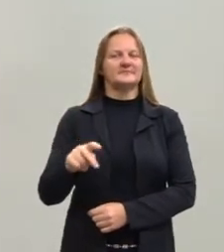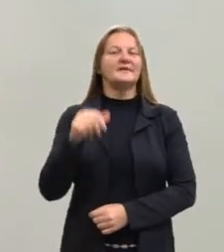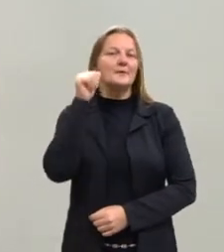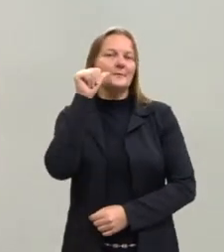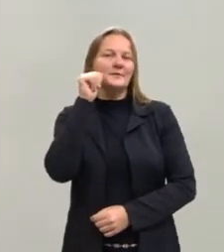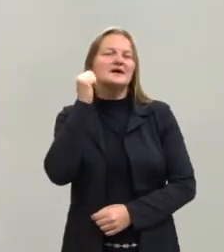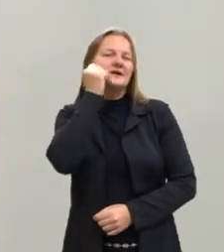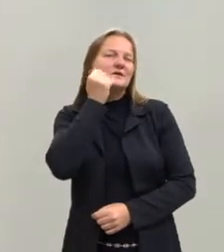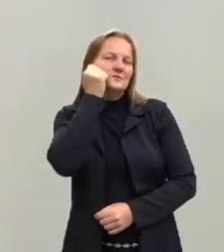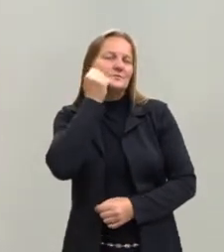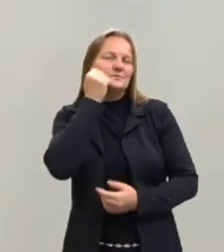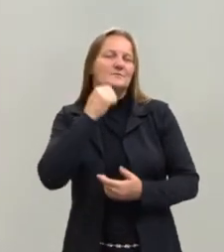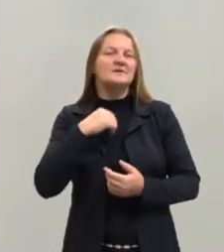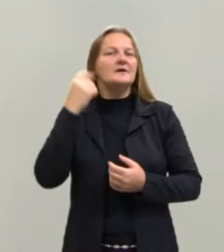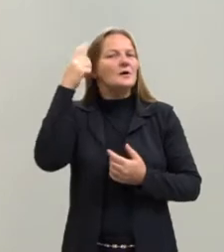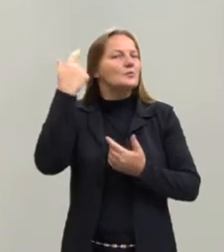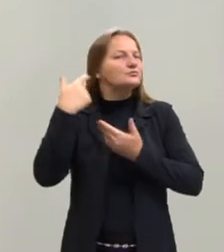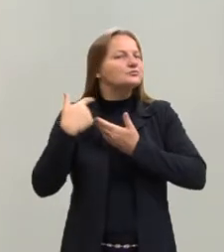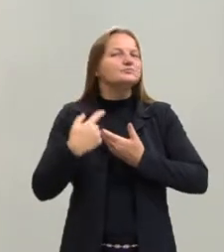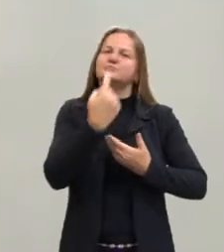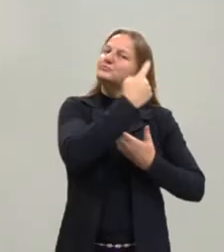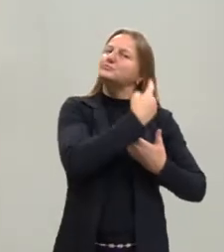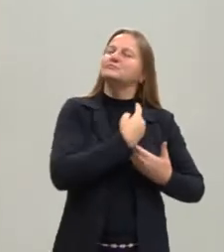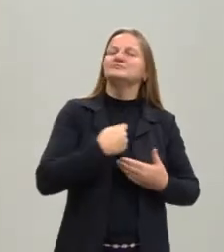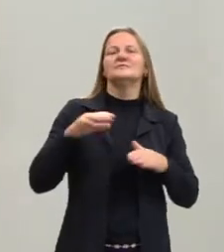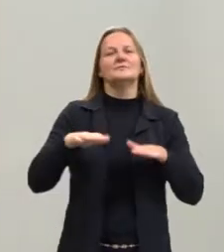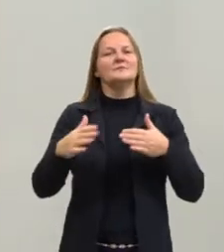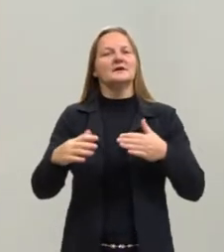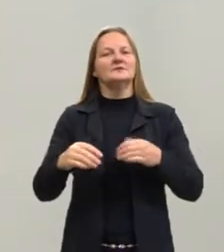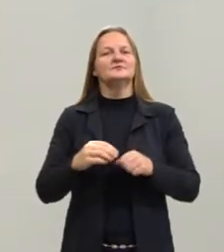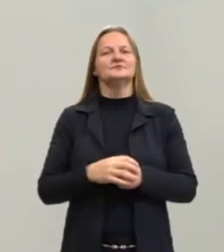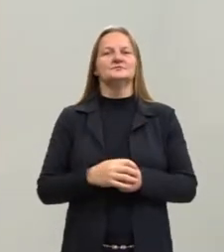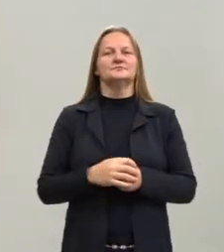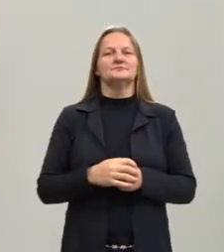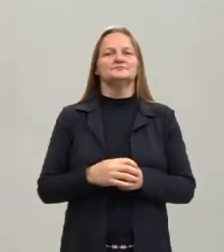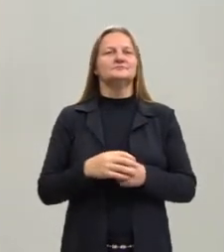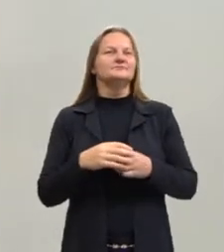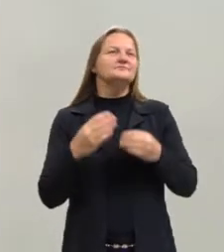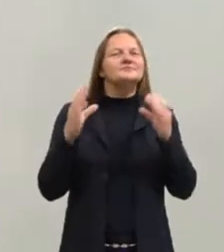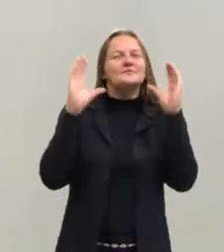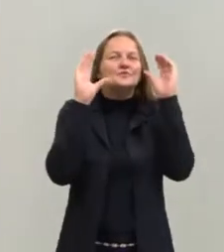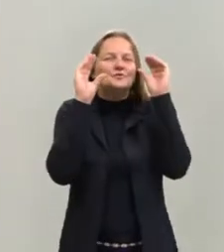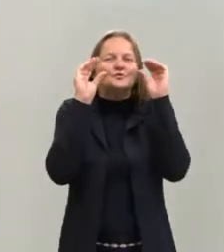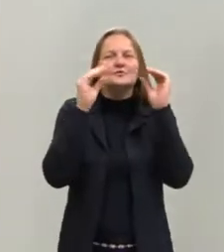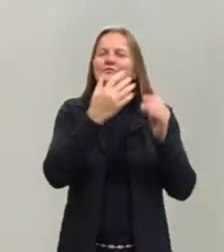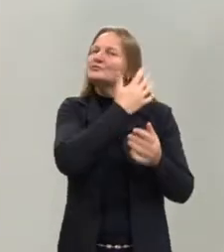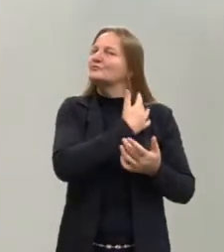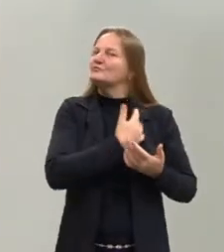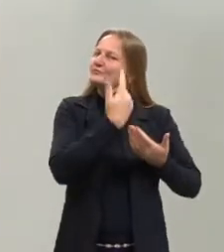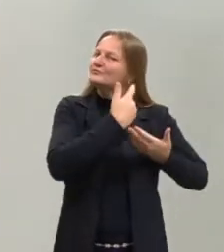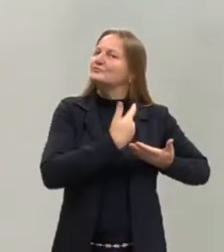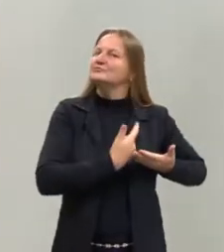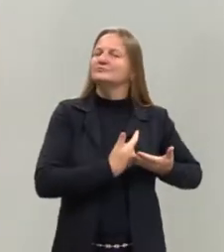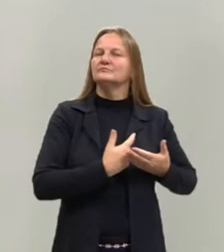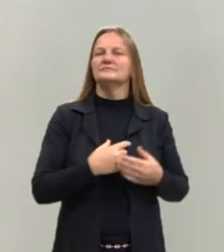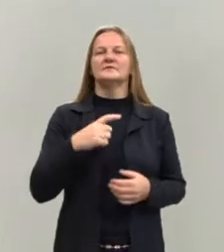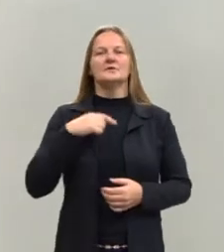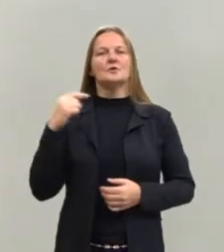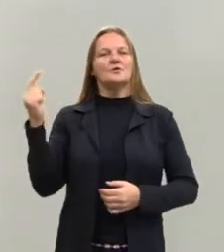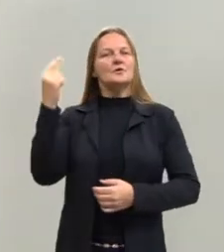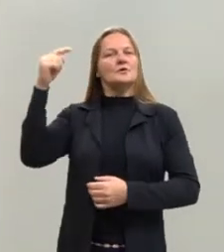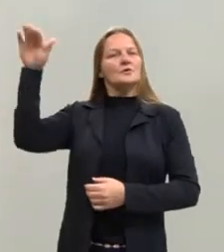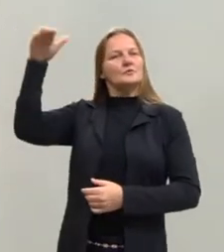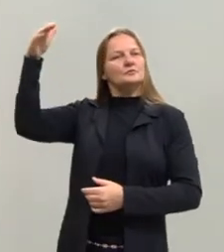mulher negra, cabelos crespos, médios, castanhos médios, escuros. Bom, tenho estatura